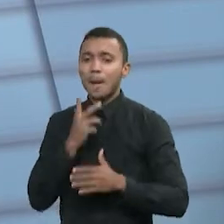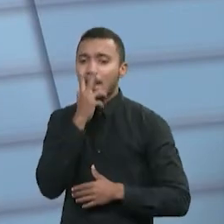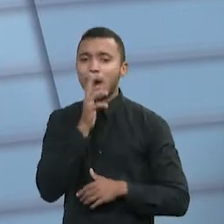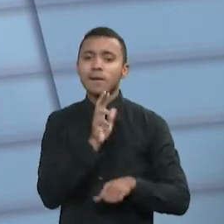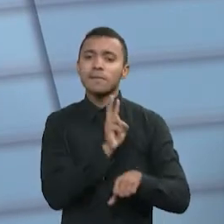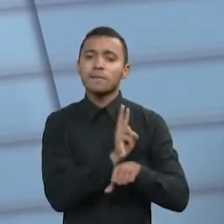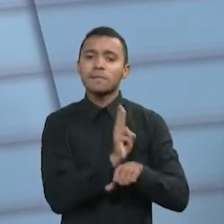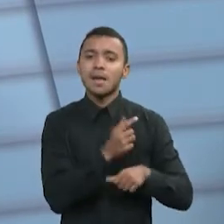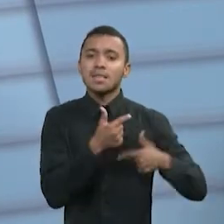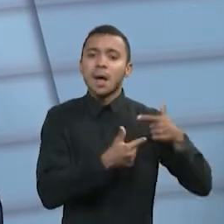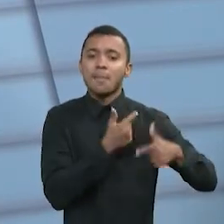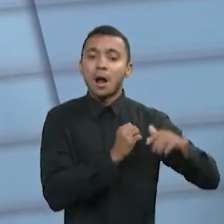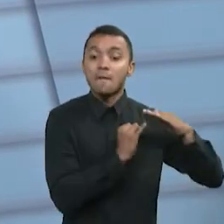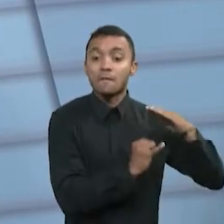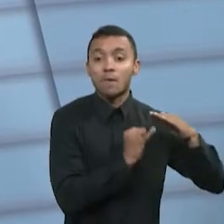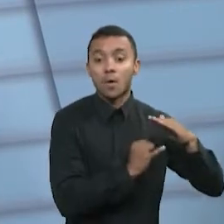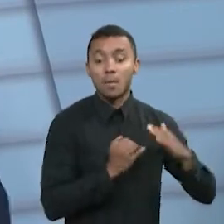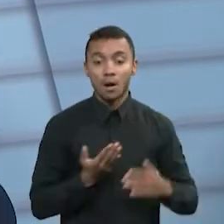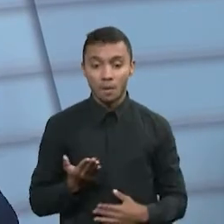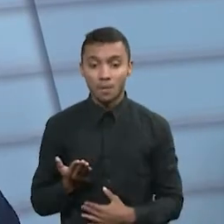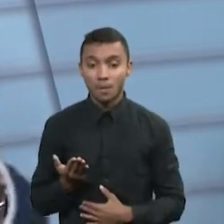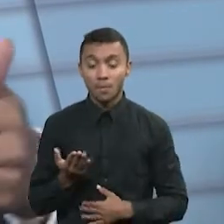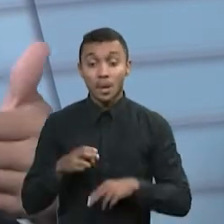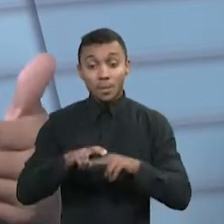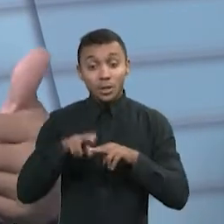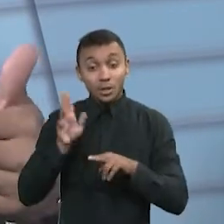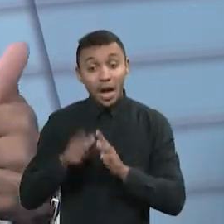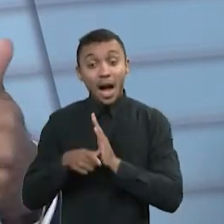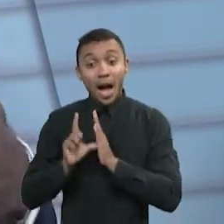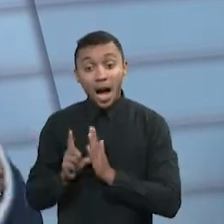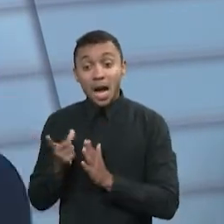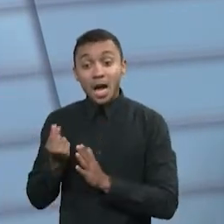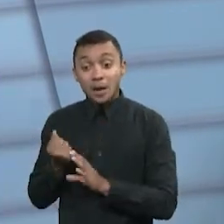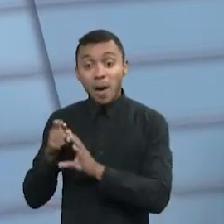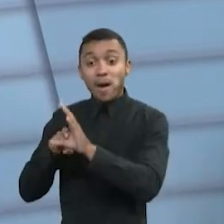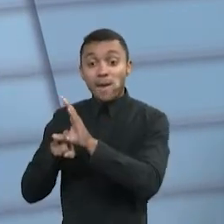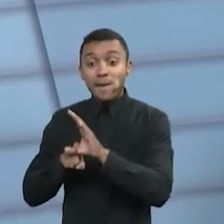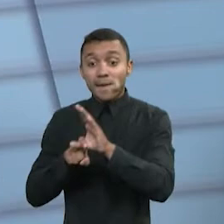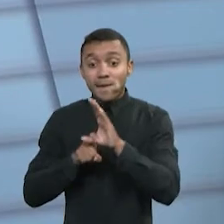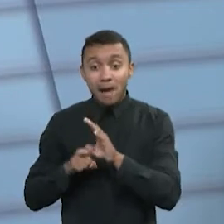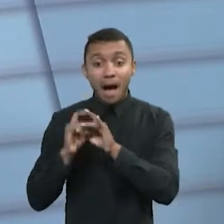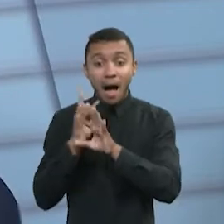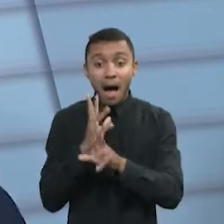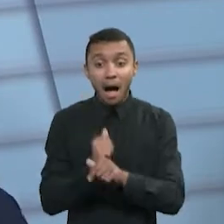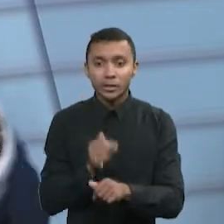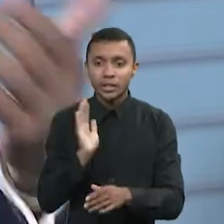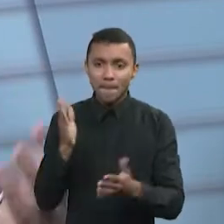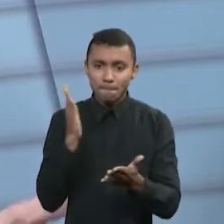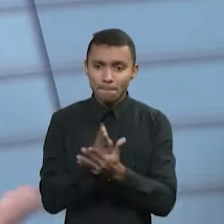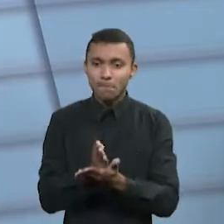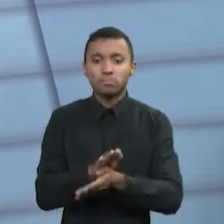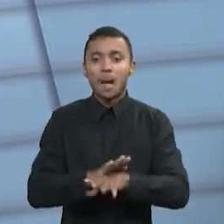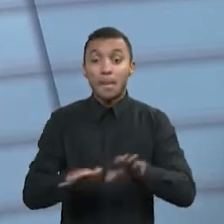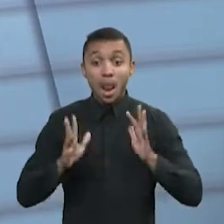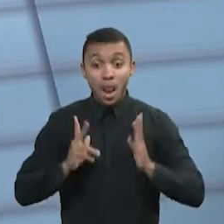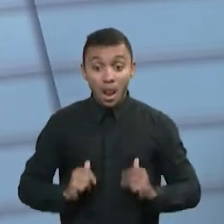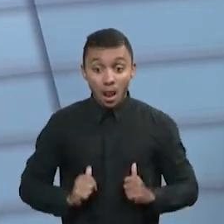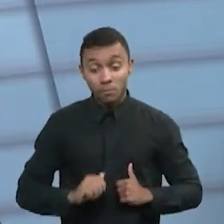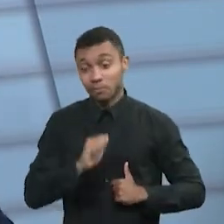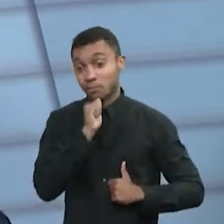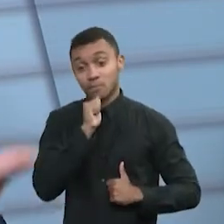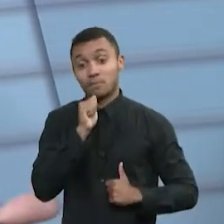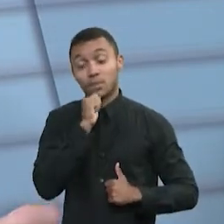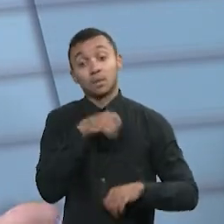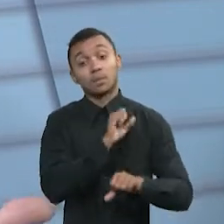informalidade e, eventualmente, essas dívidas que elas tinham estão aí esperando ser quitadas. Então, nós temos esse reflexo. Tudo que nós vivemos